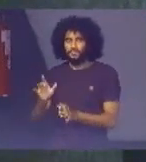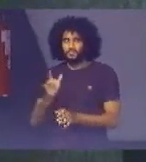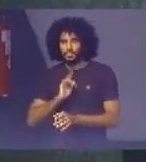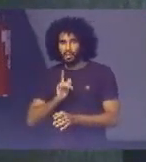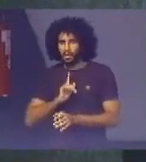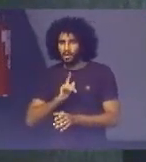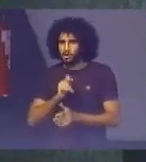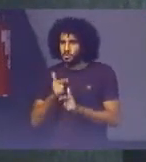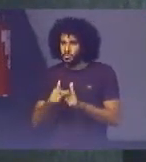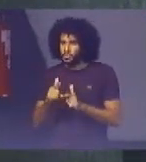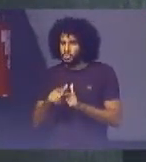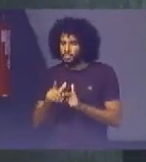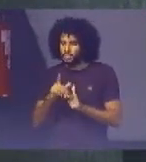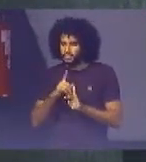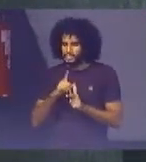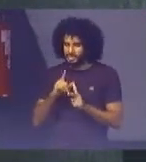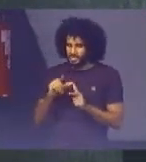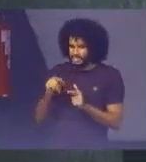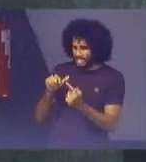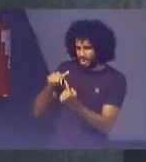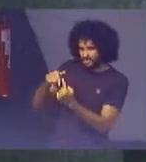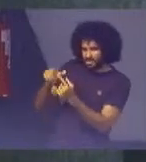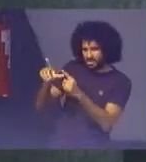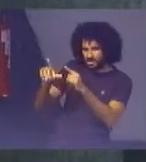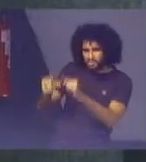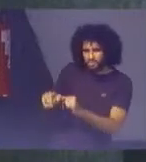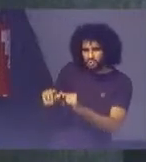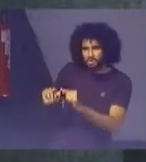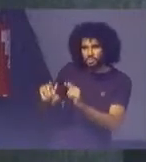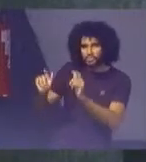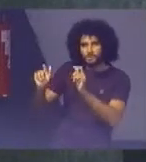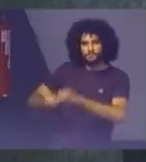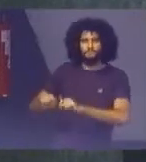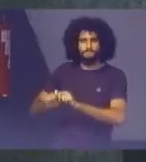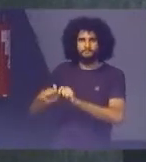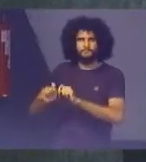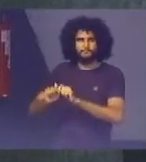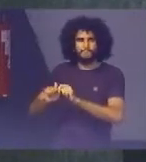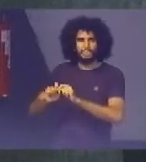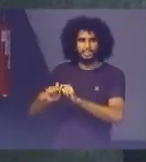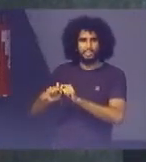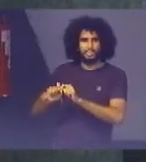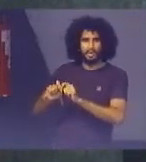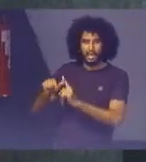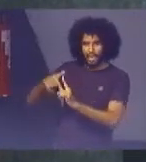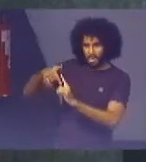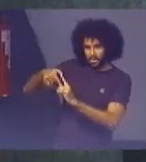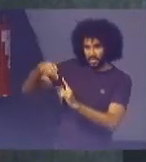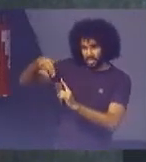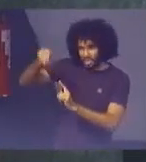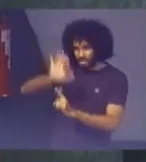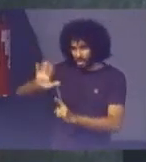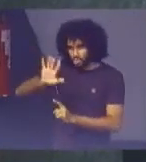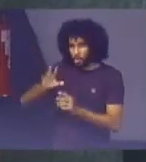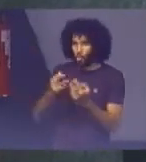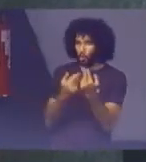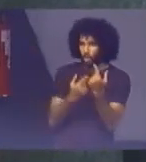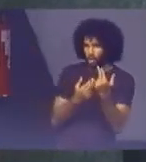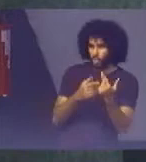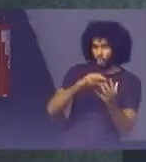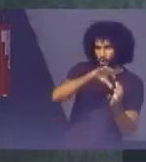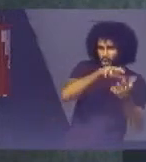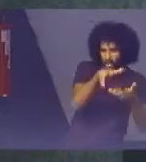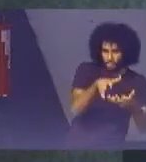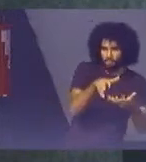De diminuir A ambição Daquela meta A gente preferia Deixar a meta nacional Igual a meta global Então esse foi um dos Esse foi o principal